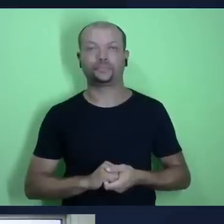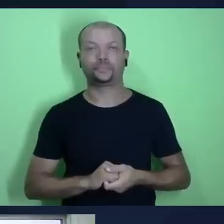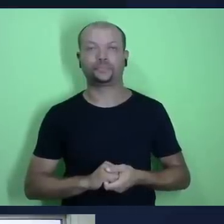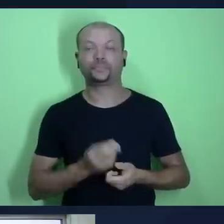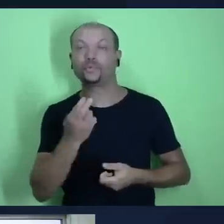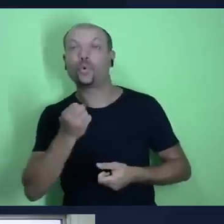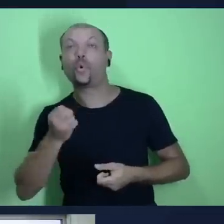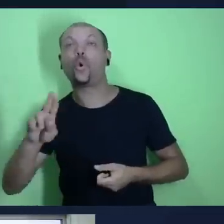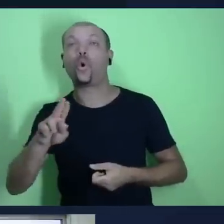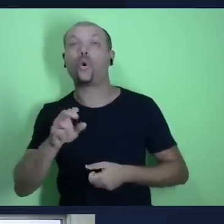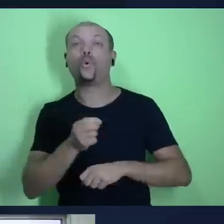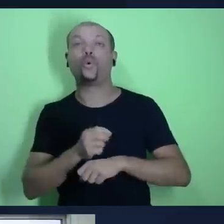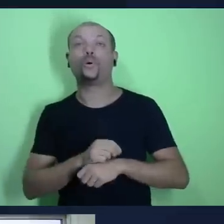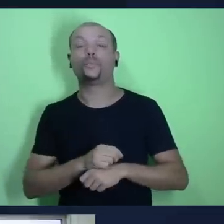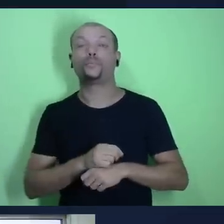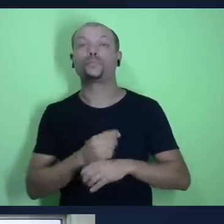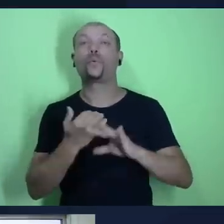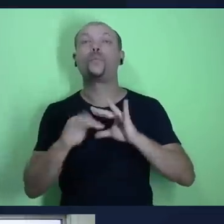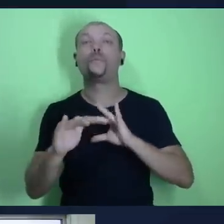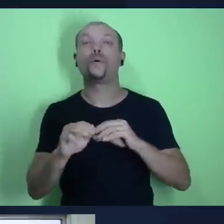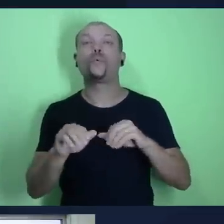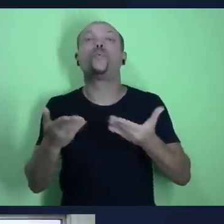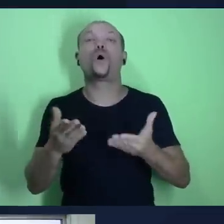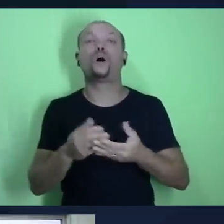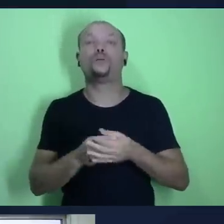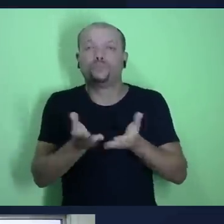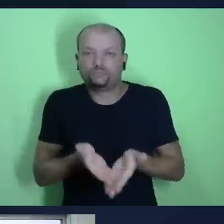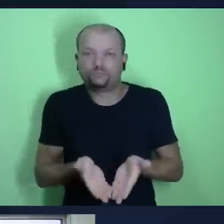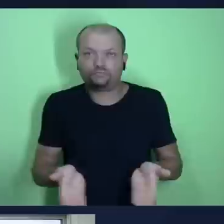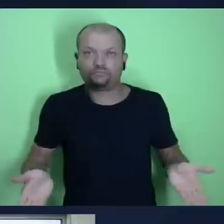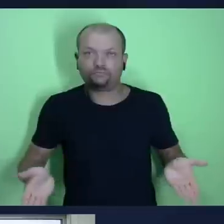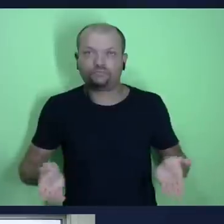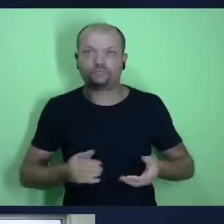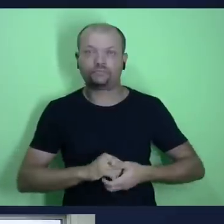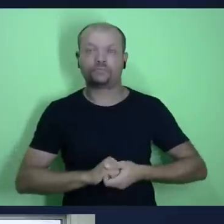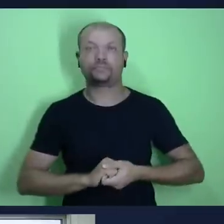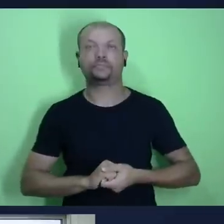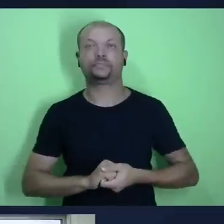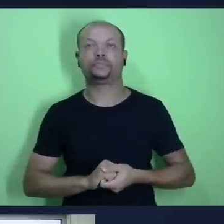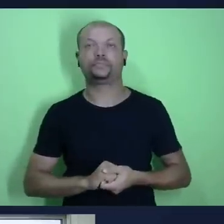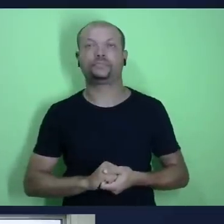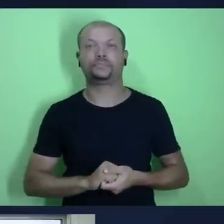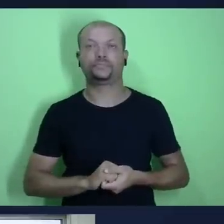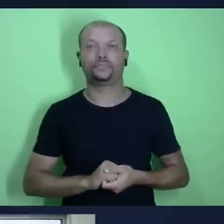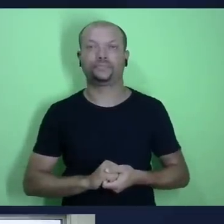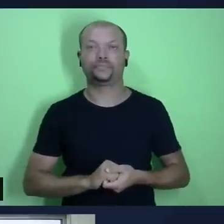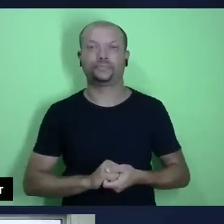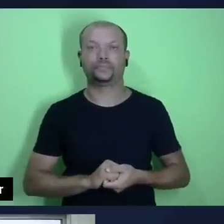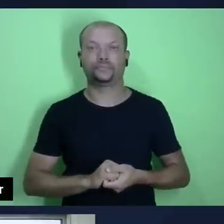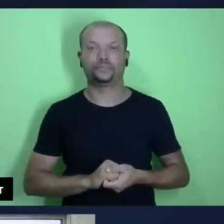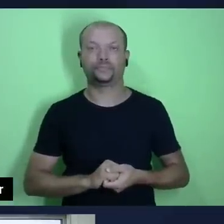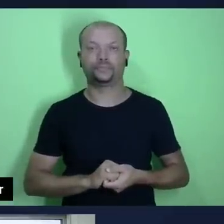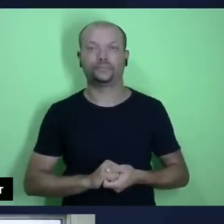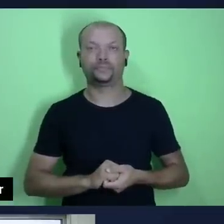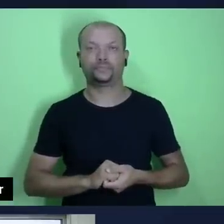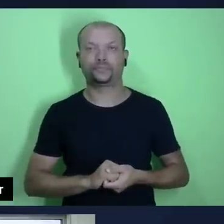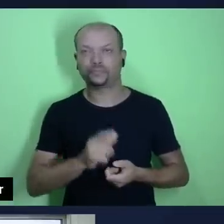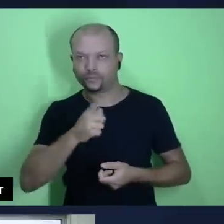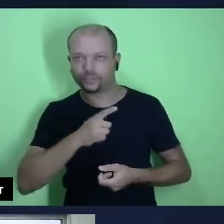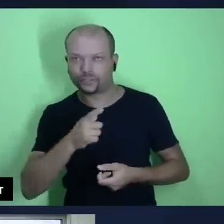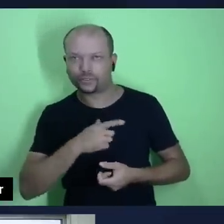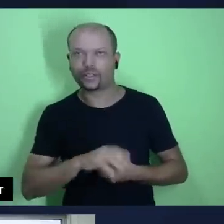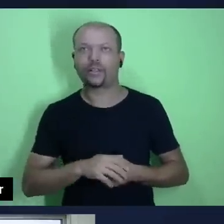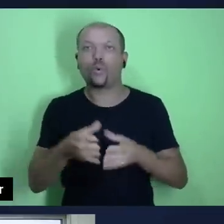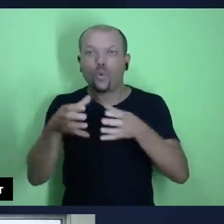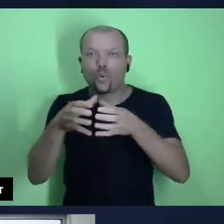e-mail deles é unasp arroba cpb ponto com ponto br. Você tem ali a equipe do